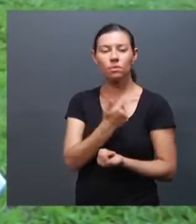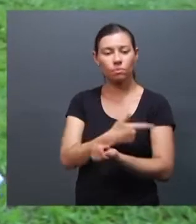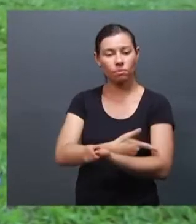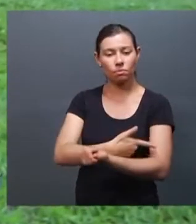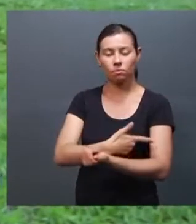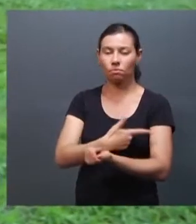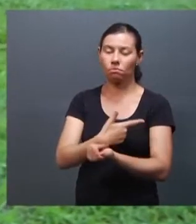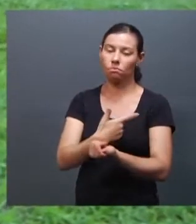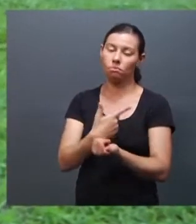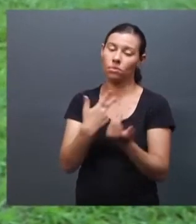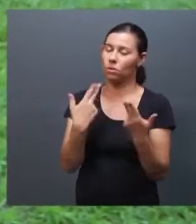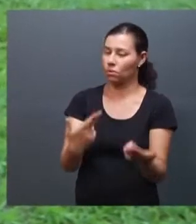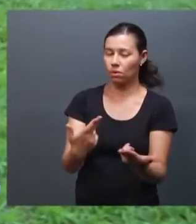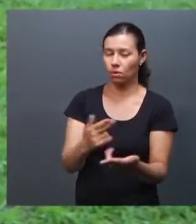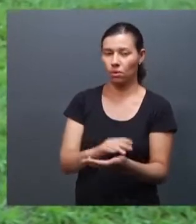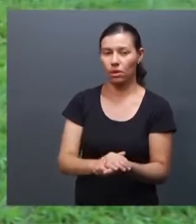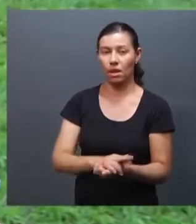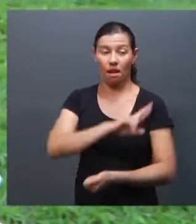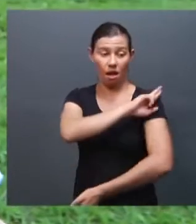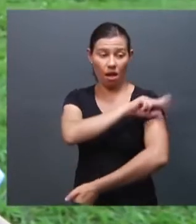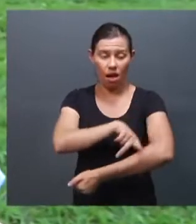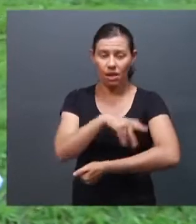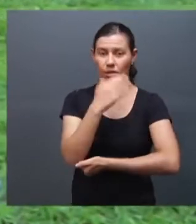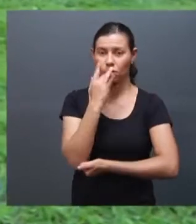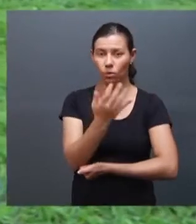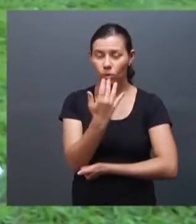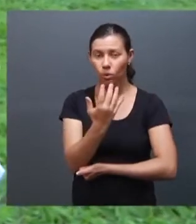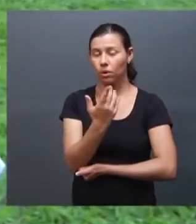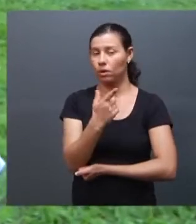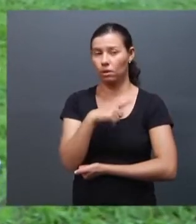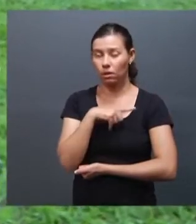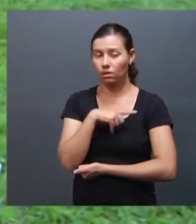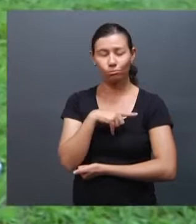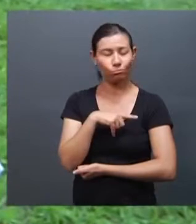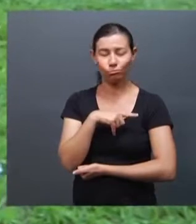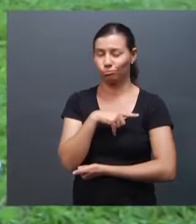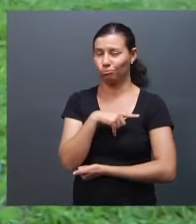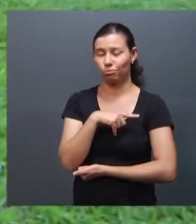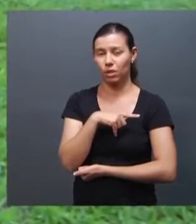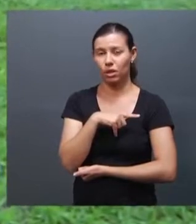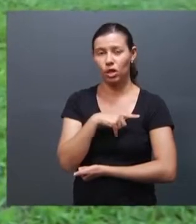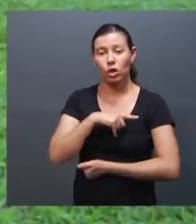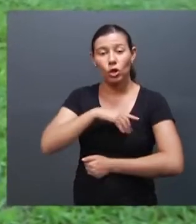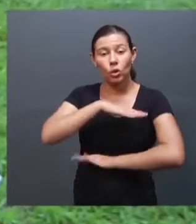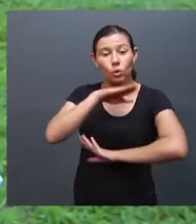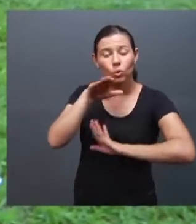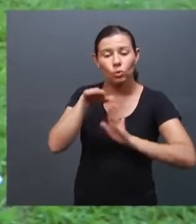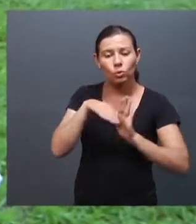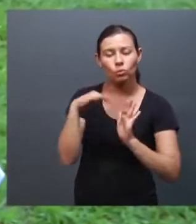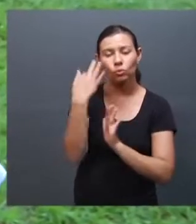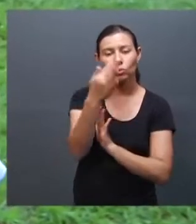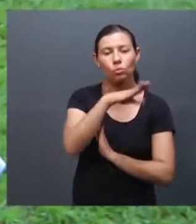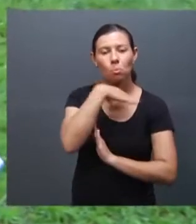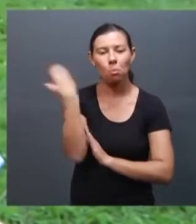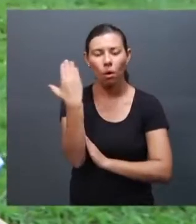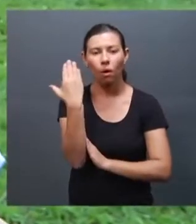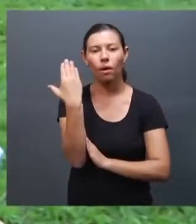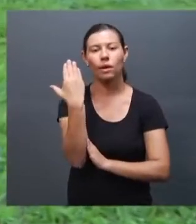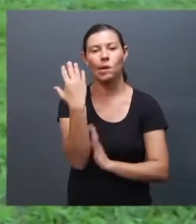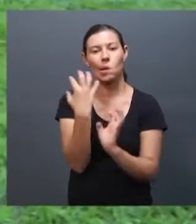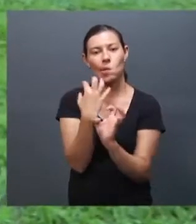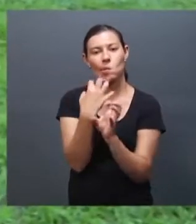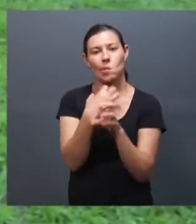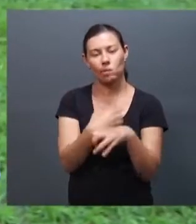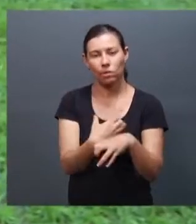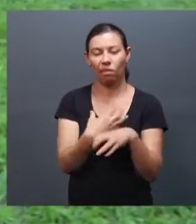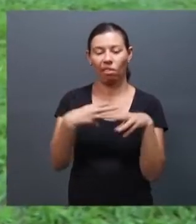Não existe raça, não existe cor, não existe nada. Simplesmente, todos que a gente vai morrer, tudo vai virar osso. Então, por que a